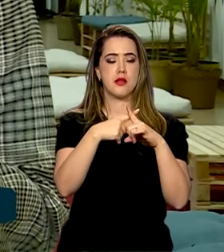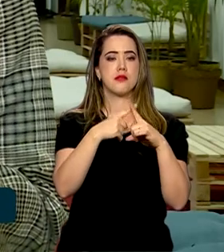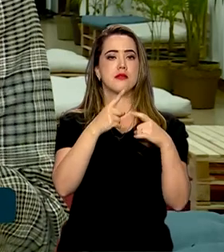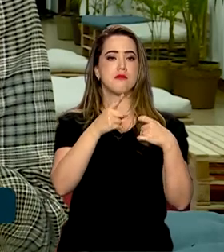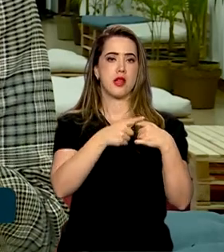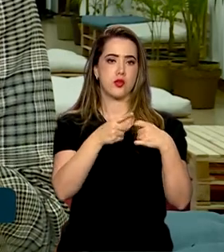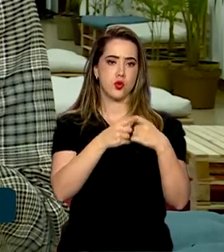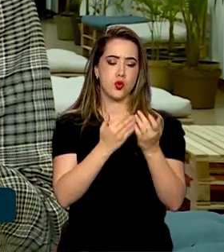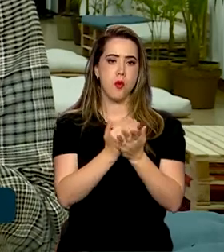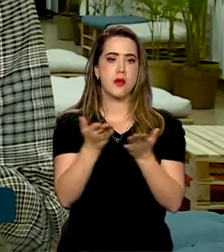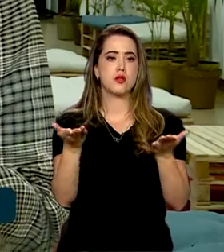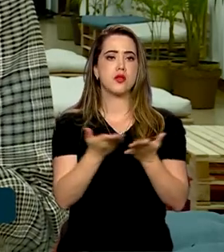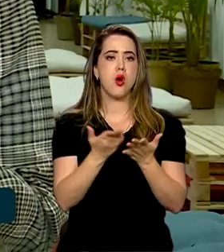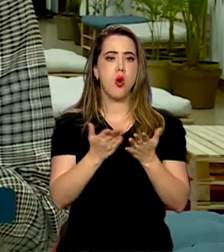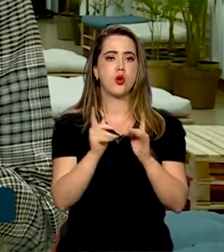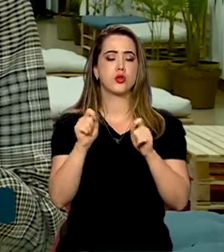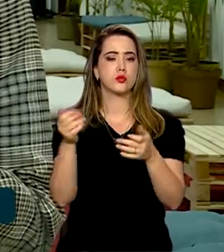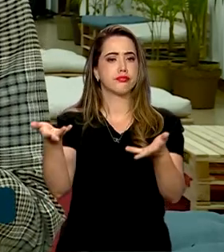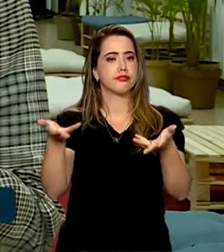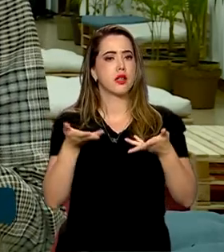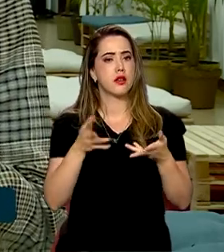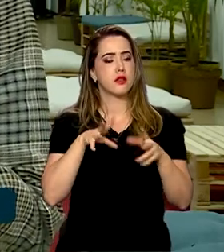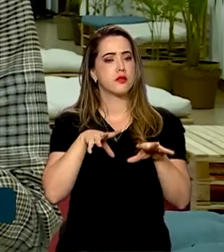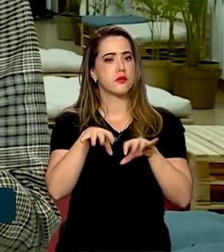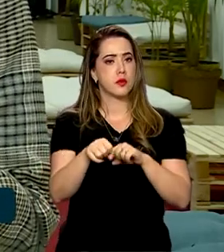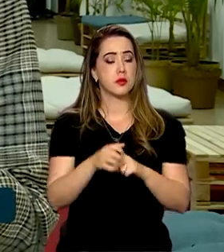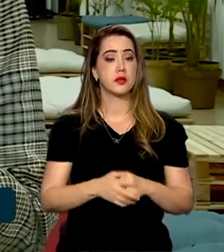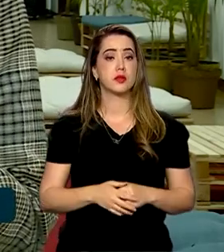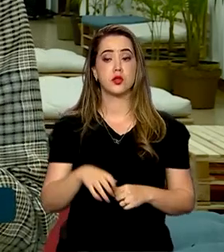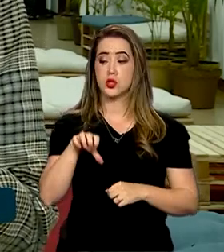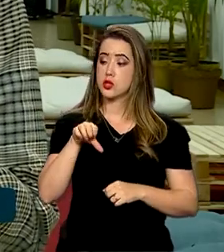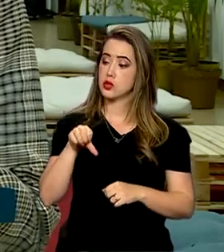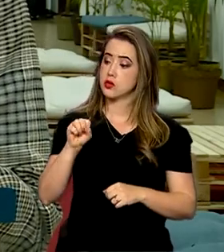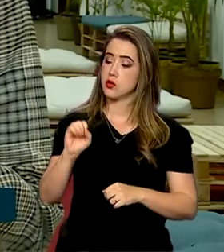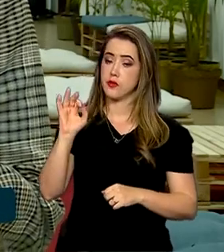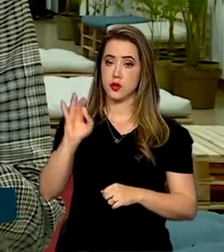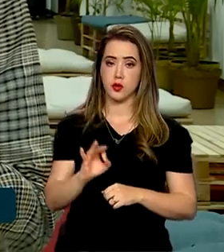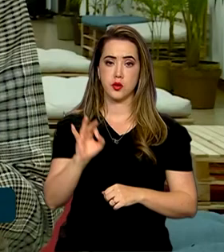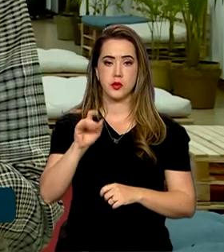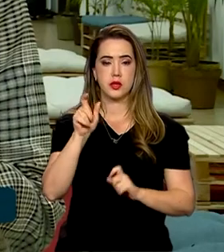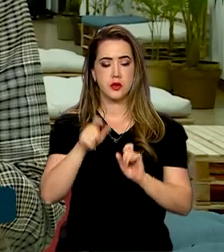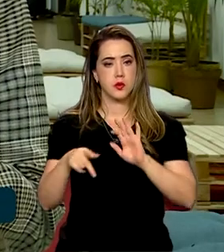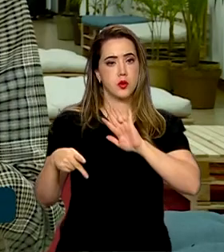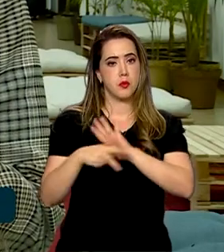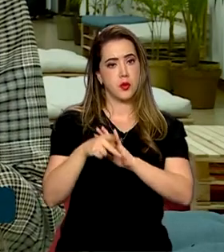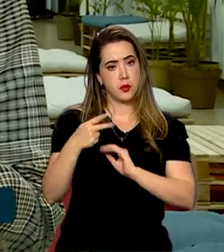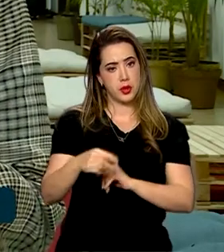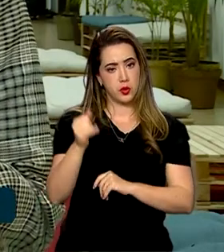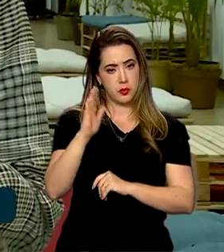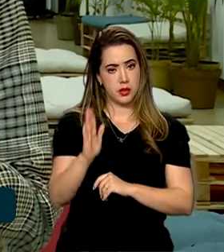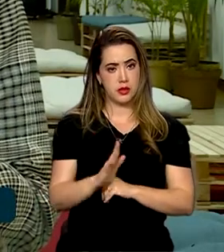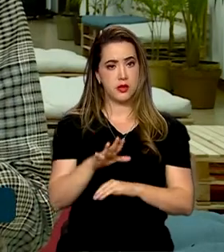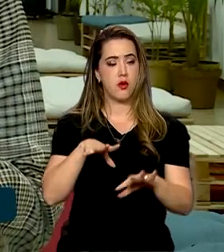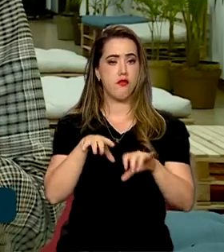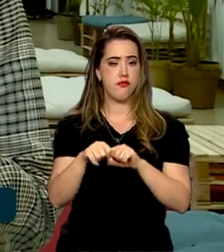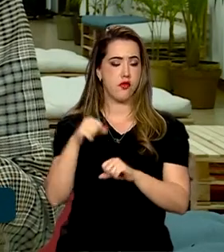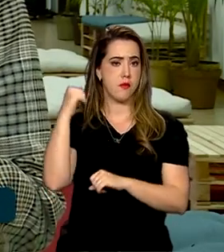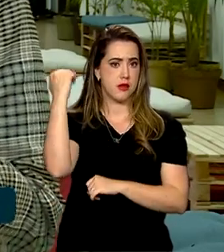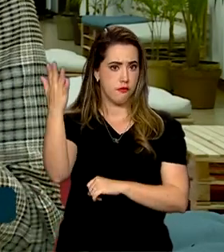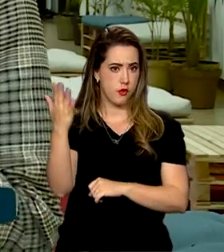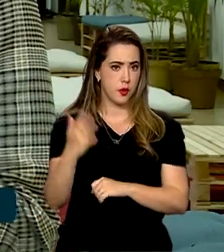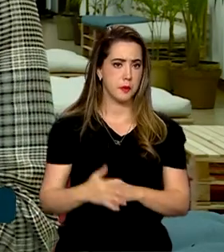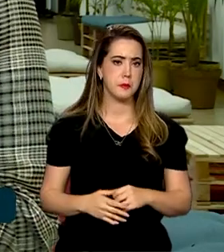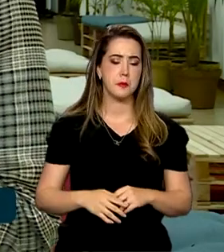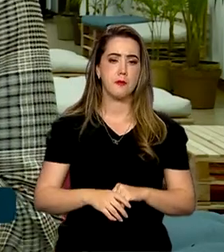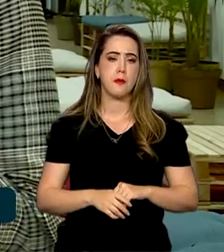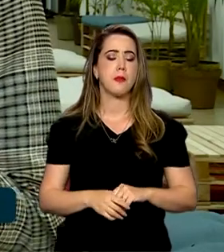começam hoje o módulo de acolhimento e formação. 98% deles são brasileiros formados no exterior. O